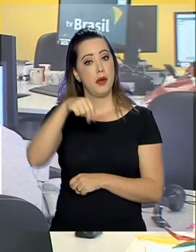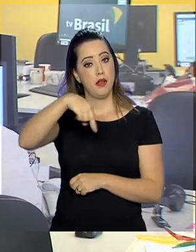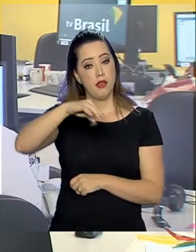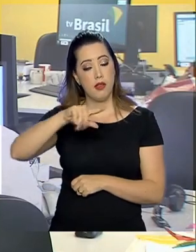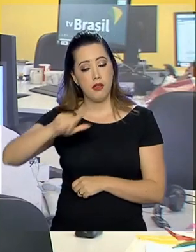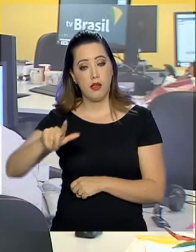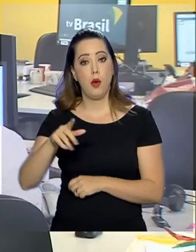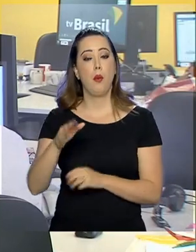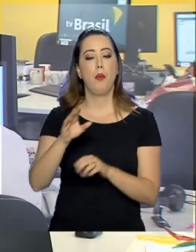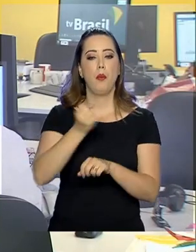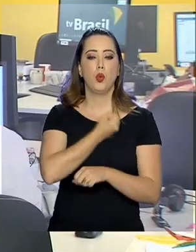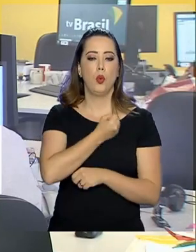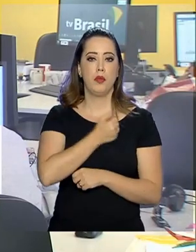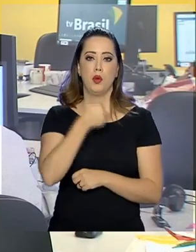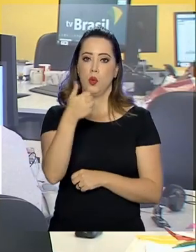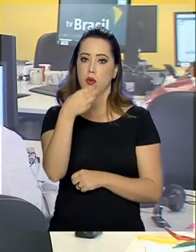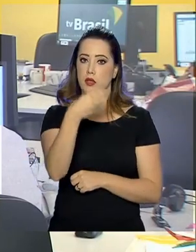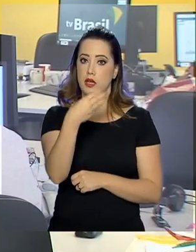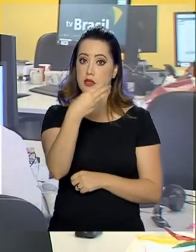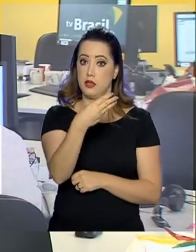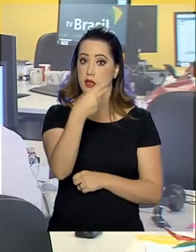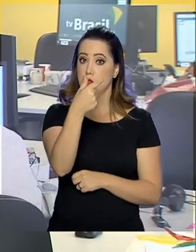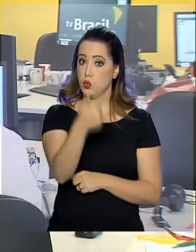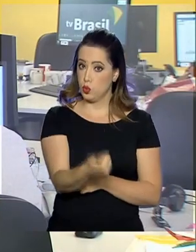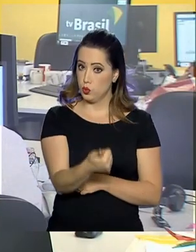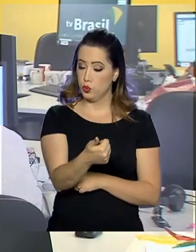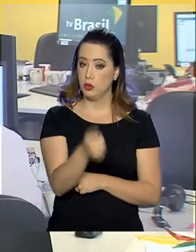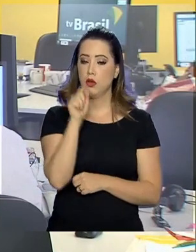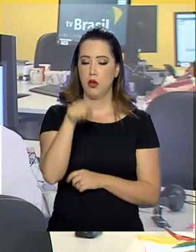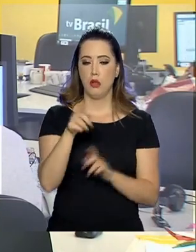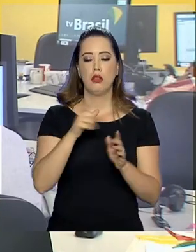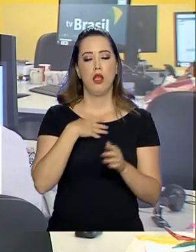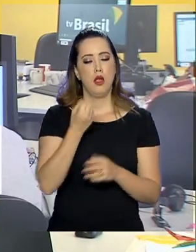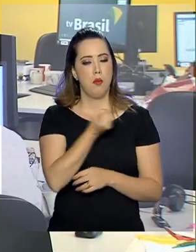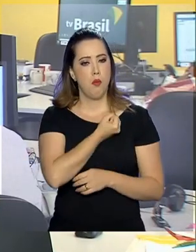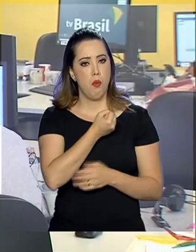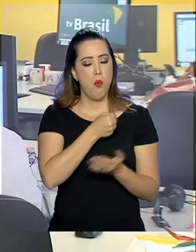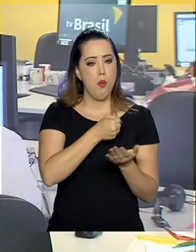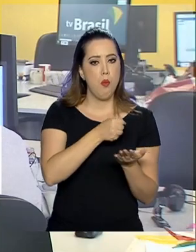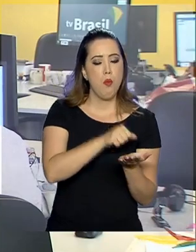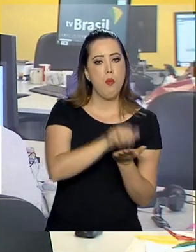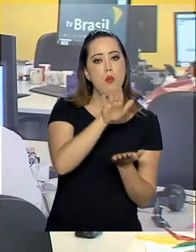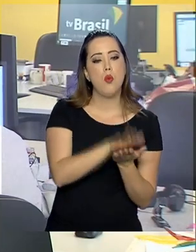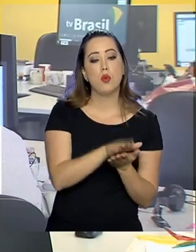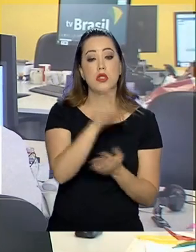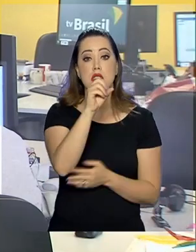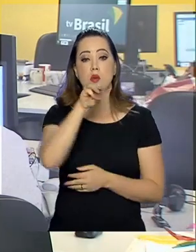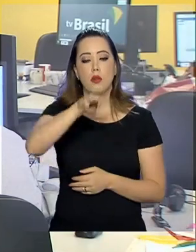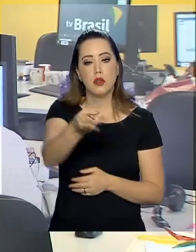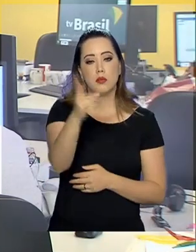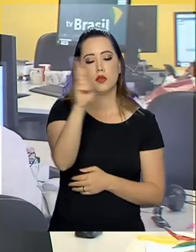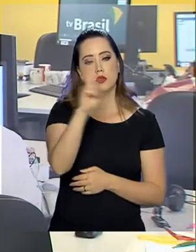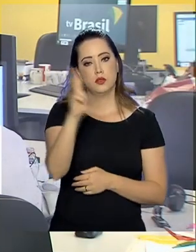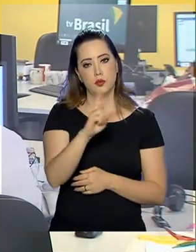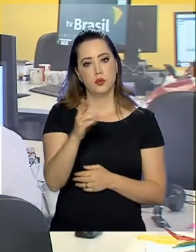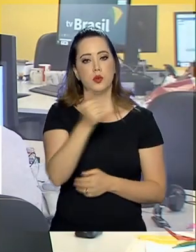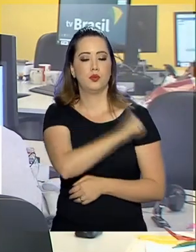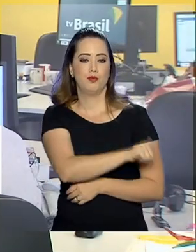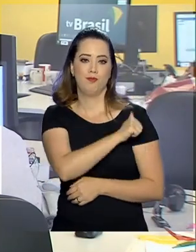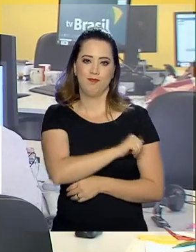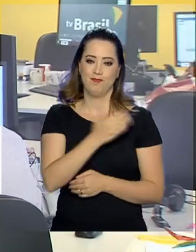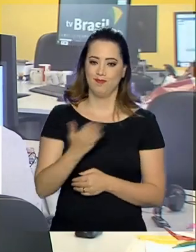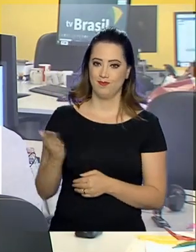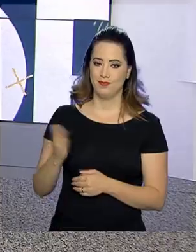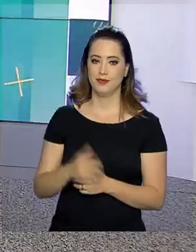empresas que descumprirem ficam sujeitas a multas que podem chegar a 50 milhões de reais. Do Rio de Janeiro, Tiago Pimenta para o